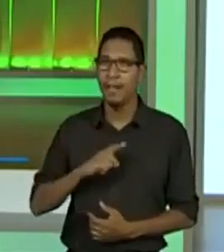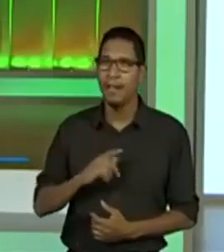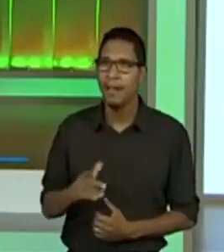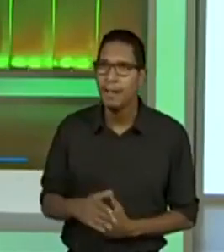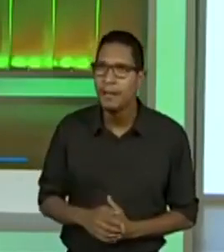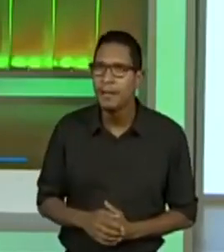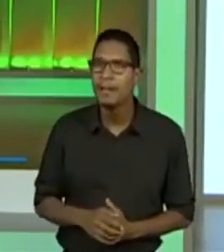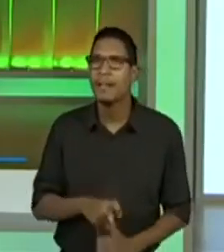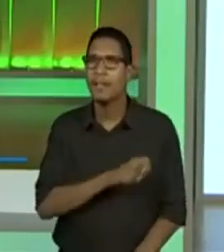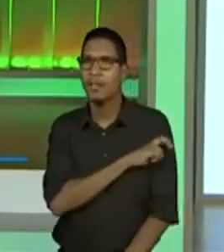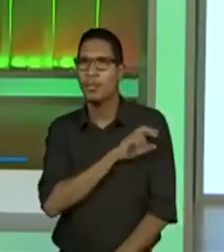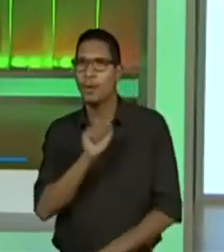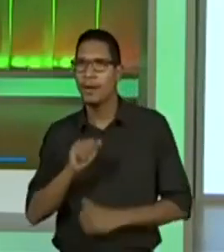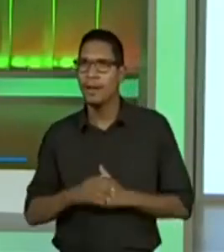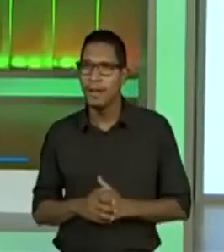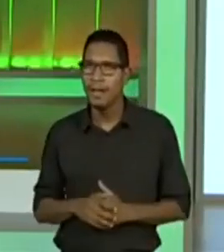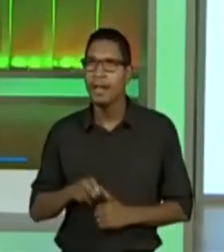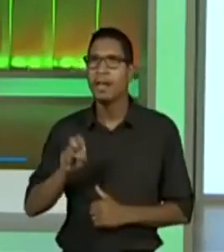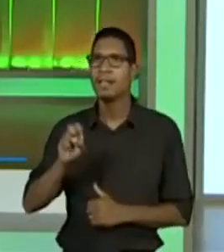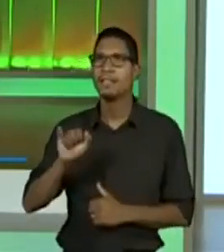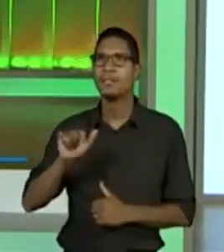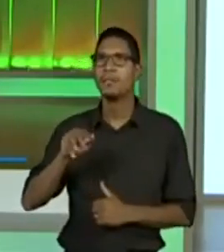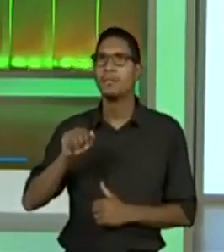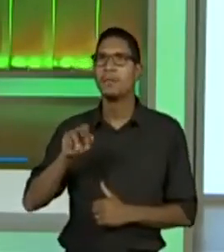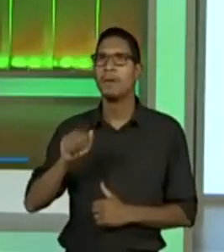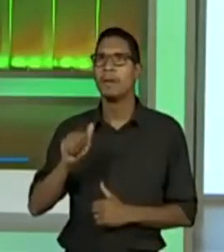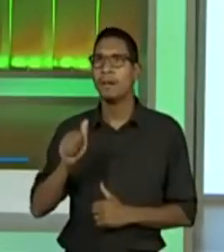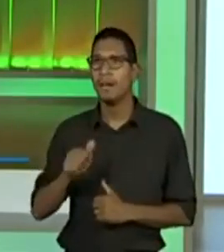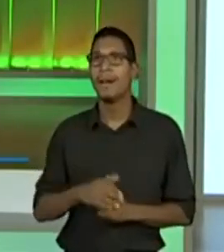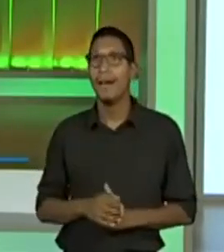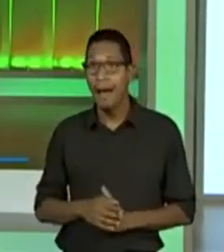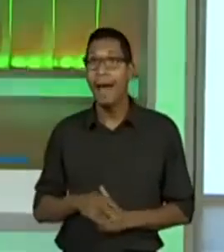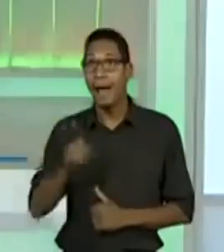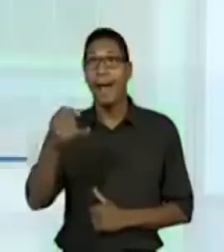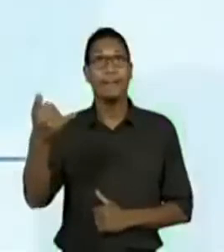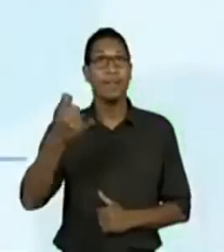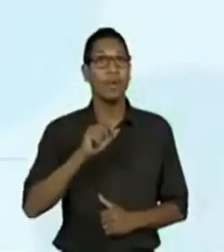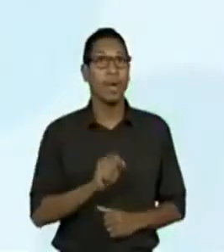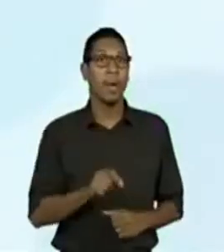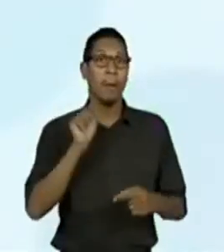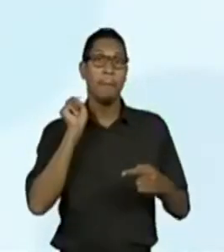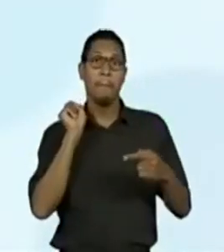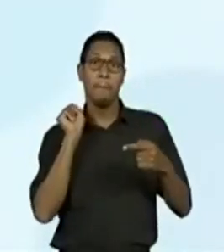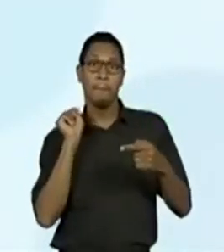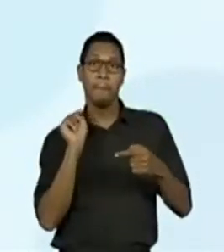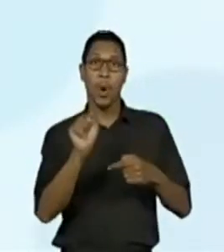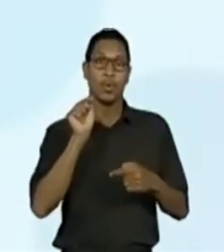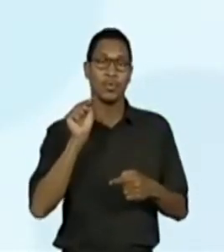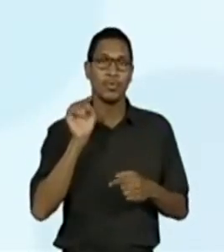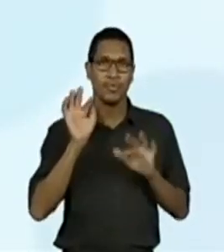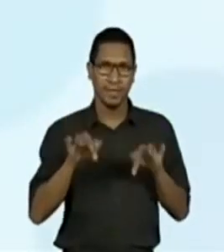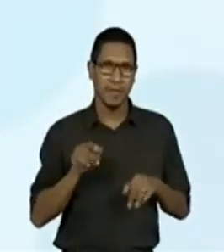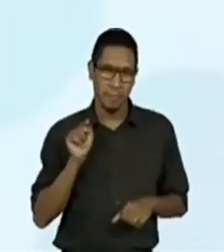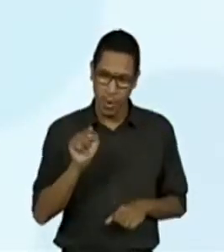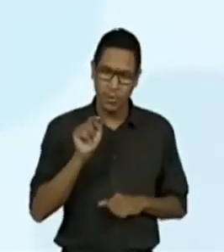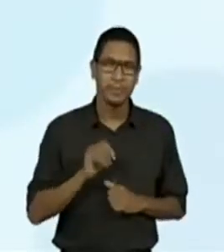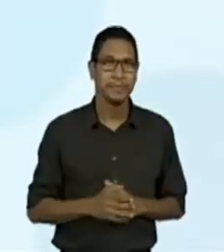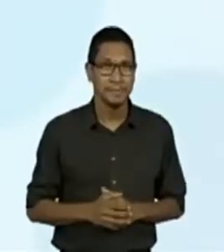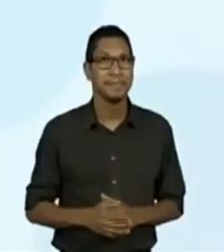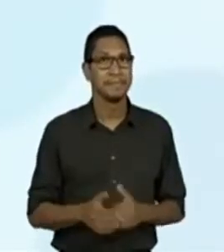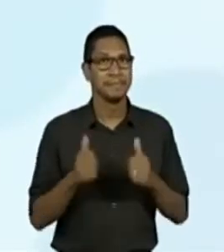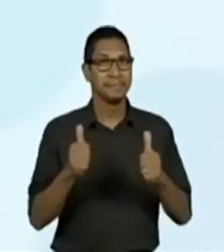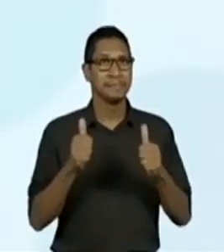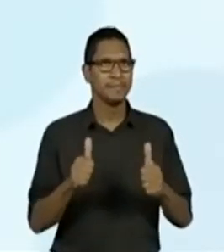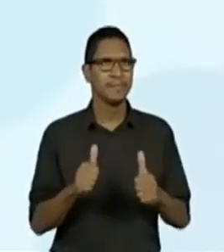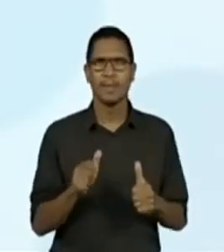Proximara. E a galera falando? Um ponto final. Que gracinha. O mais? Os para... Ai,